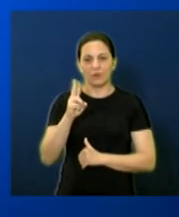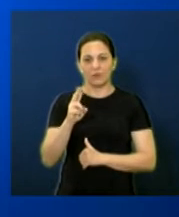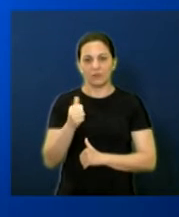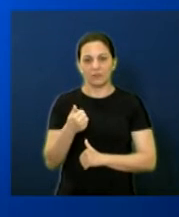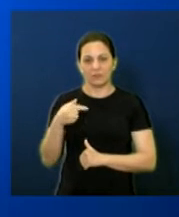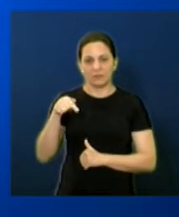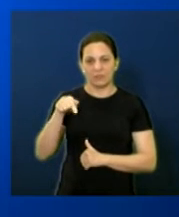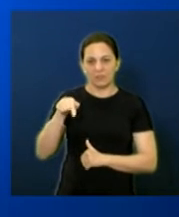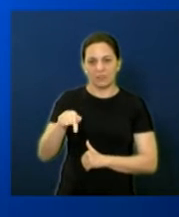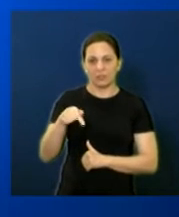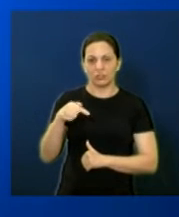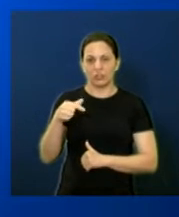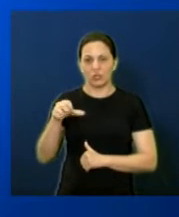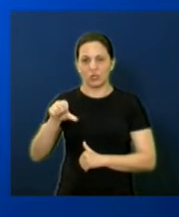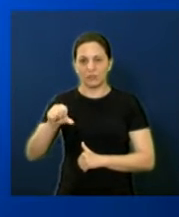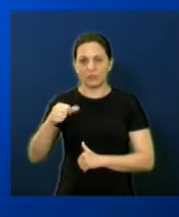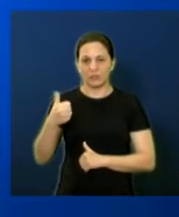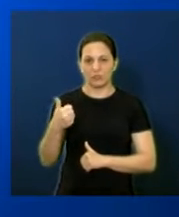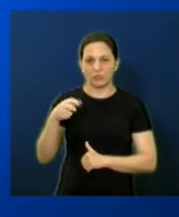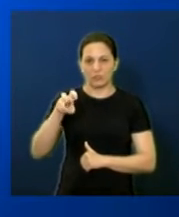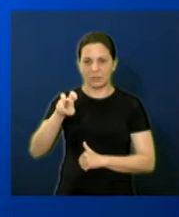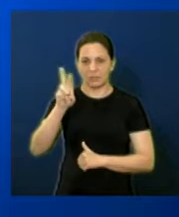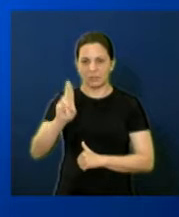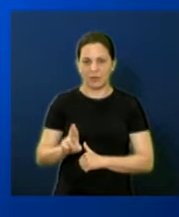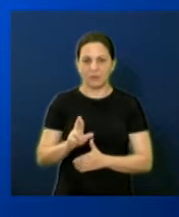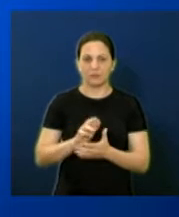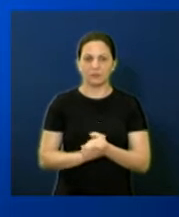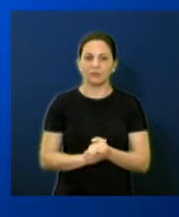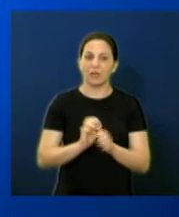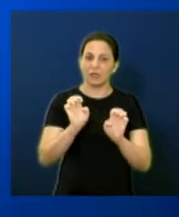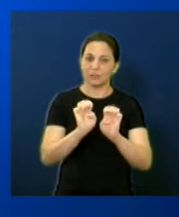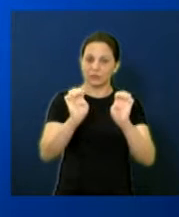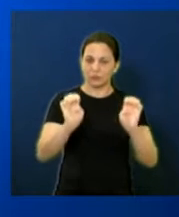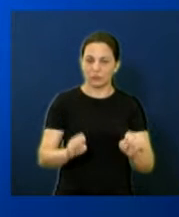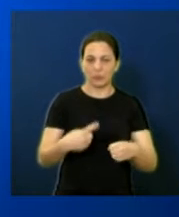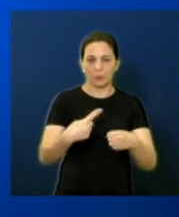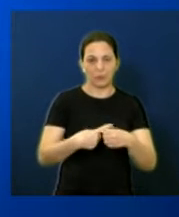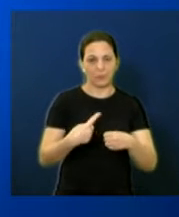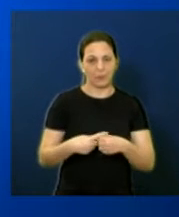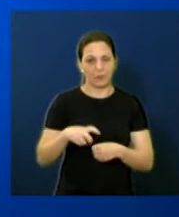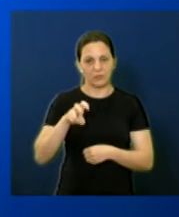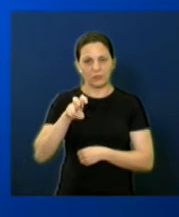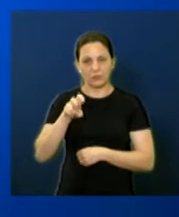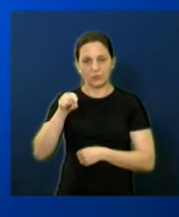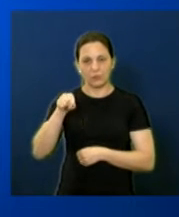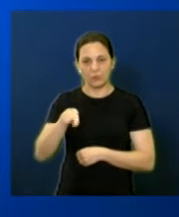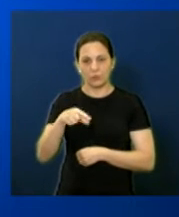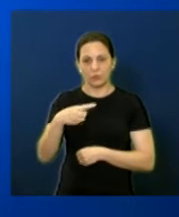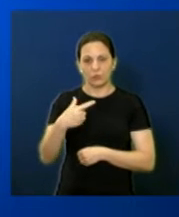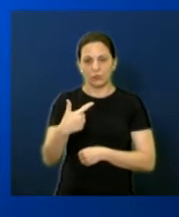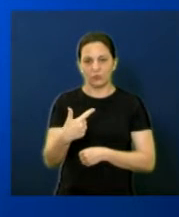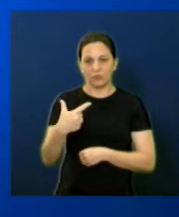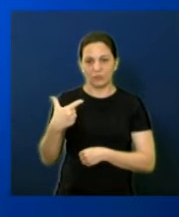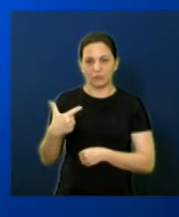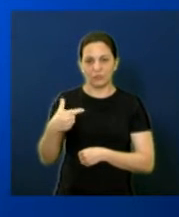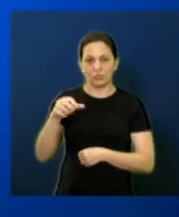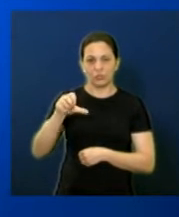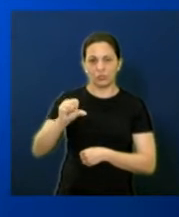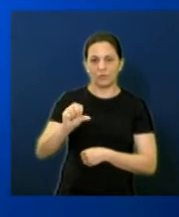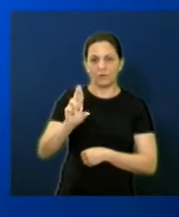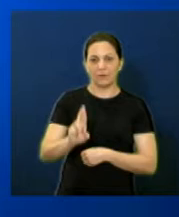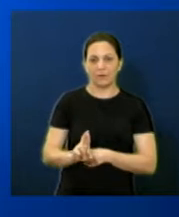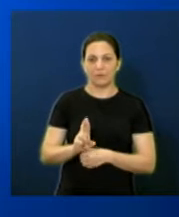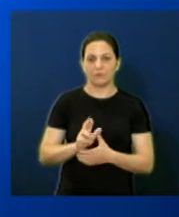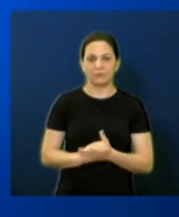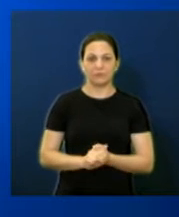17.915,00. Estruturação dos bairros, R 5.229